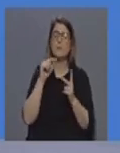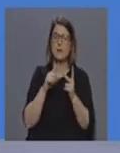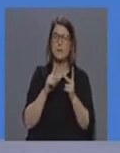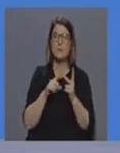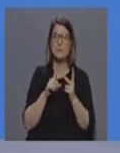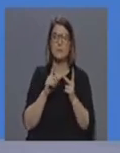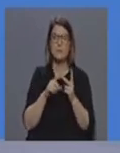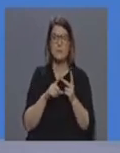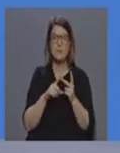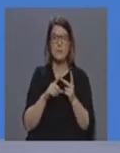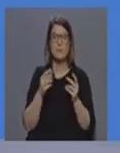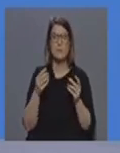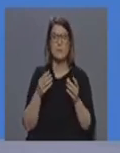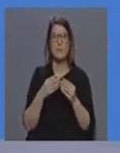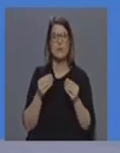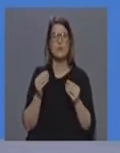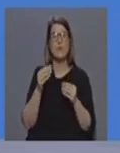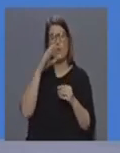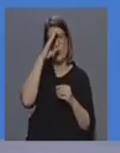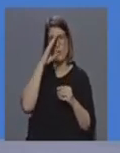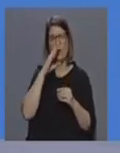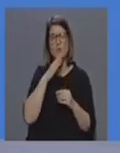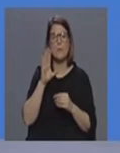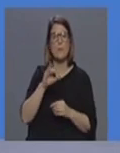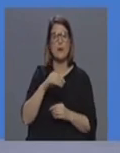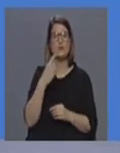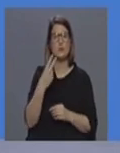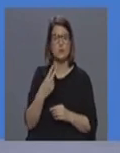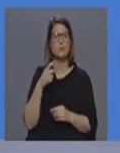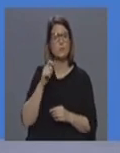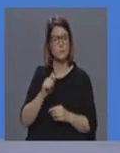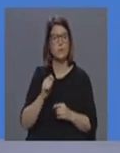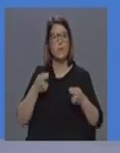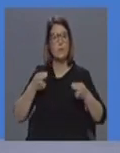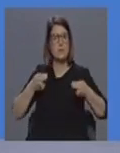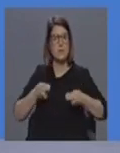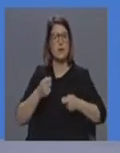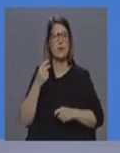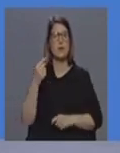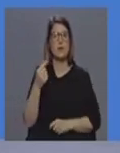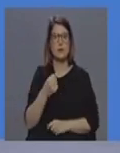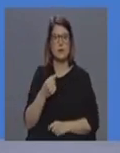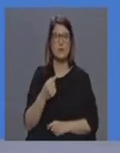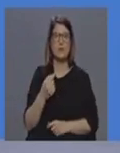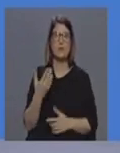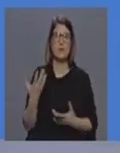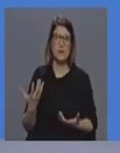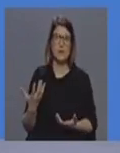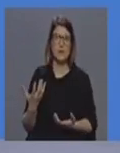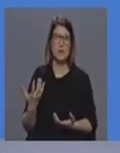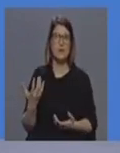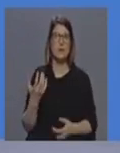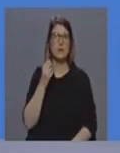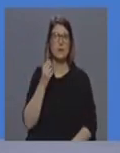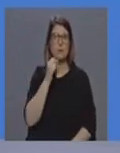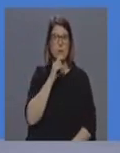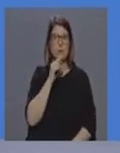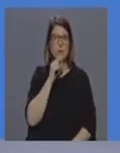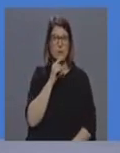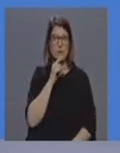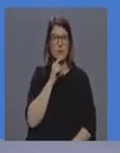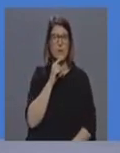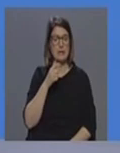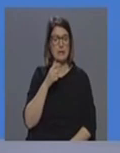de equipar mais dois também com pressão negativa o que nos dá uma capacidade de ter